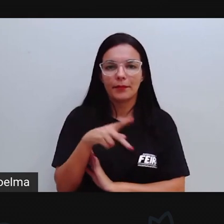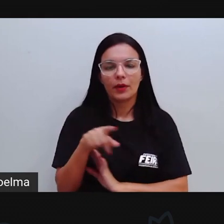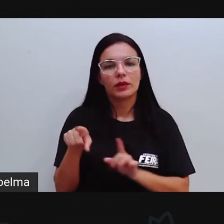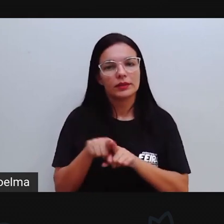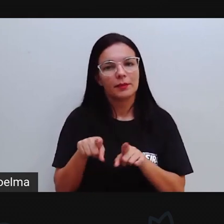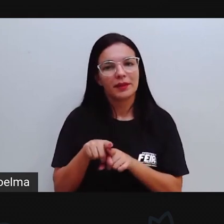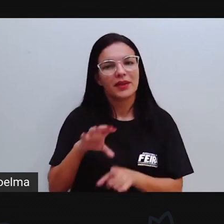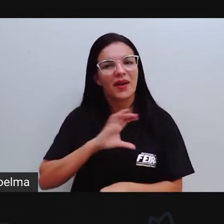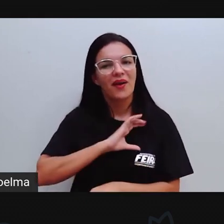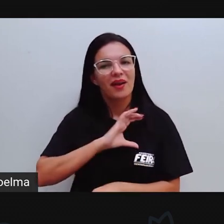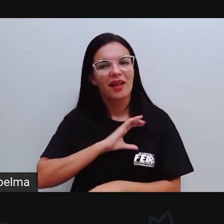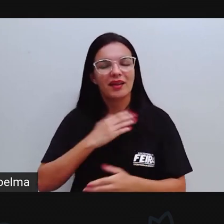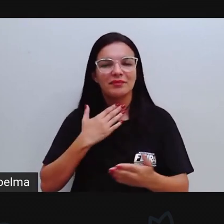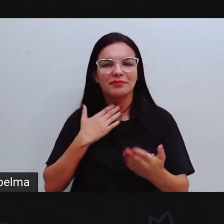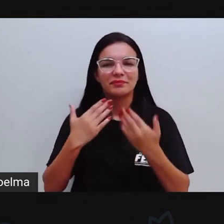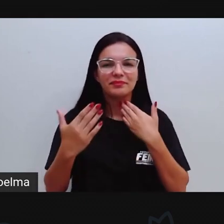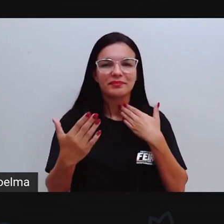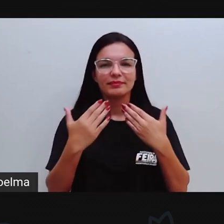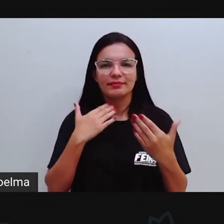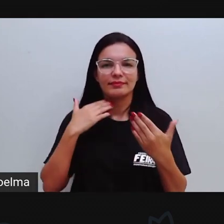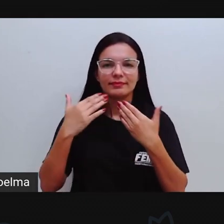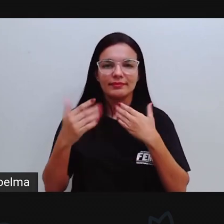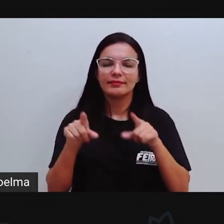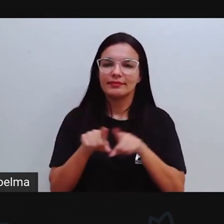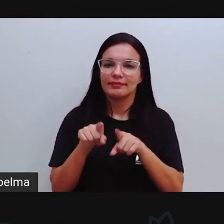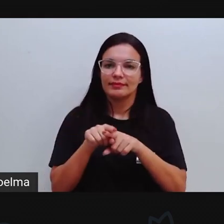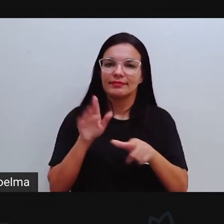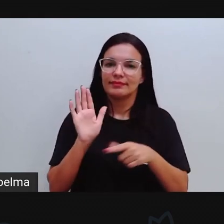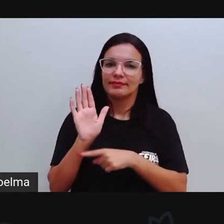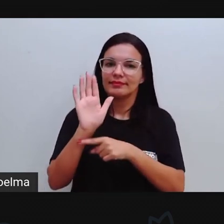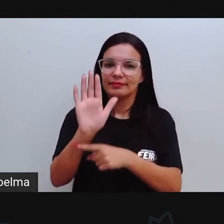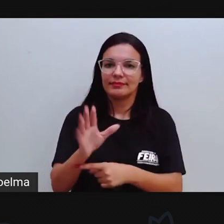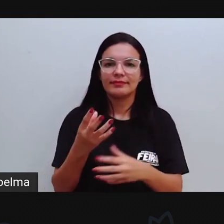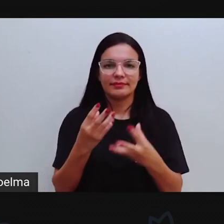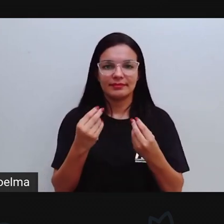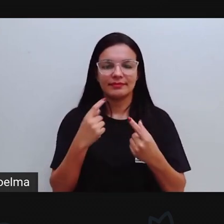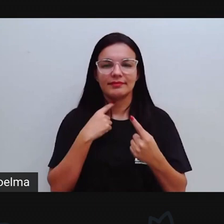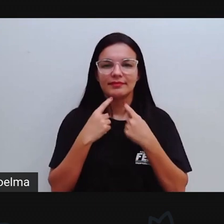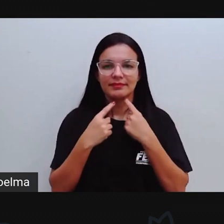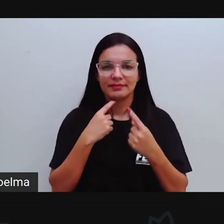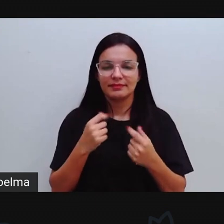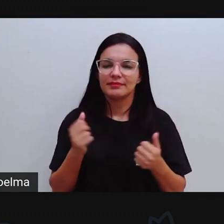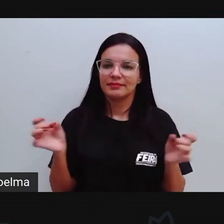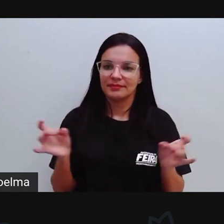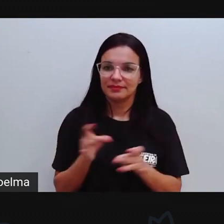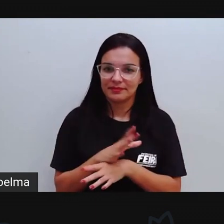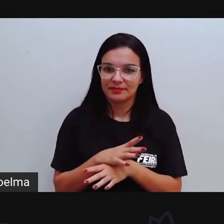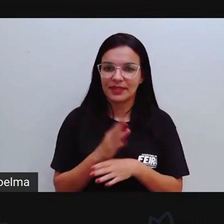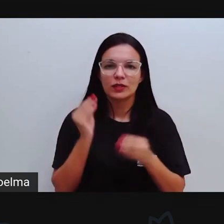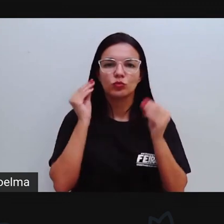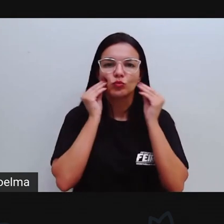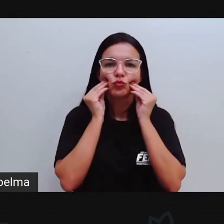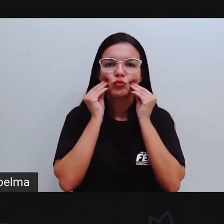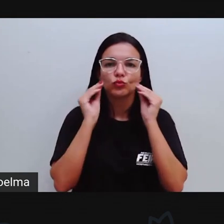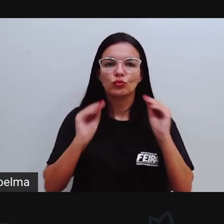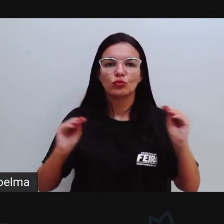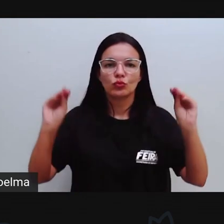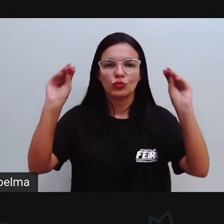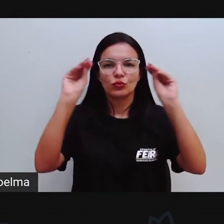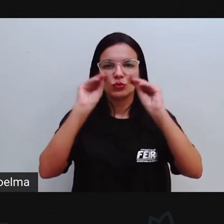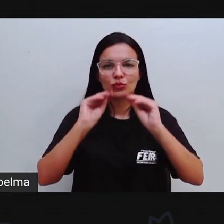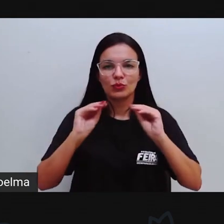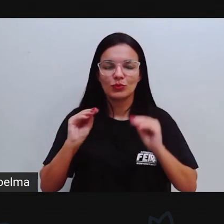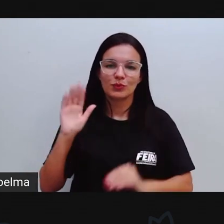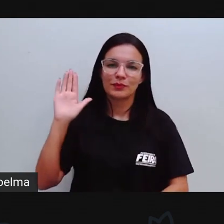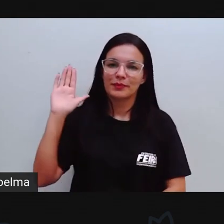aí com os coleguinhas, porque também ajuda muito, tá? A tirar as dúvidas. E, ó, um beijo da Pró